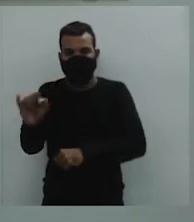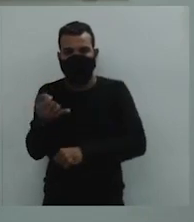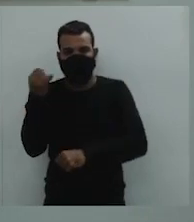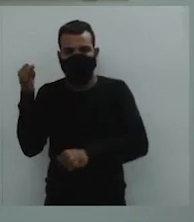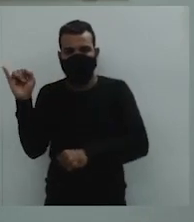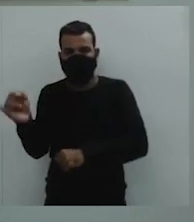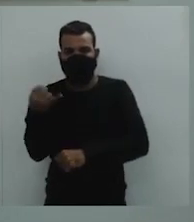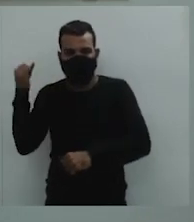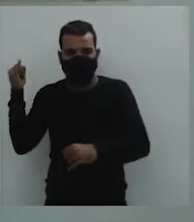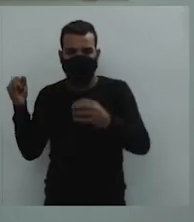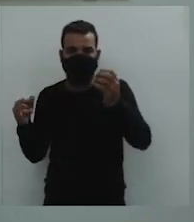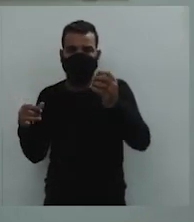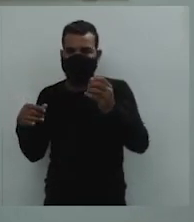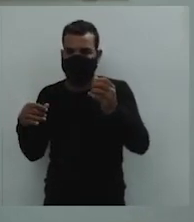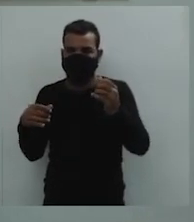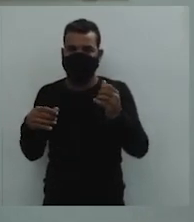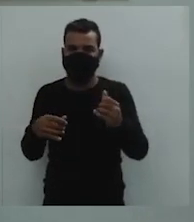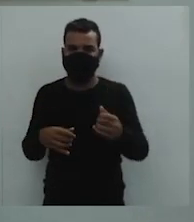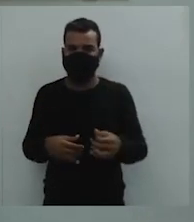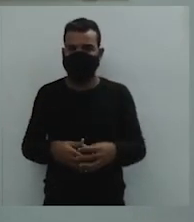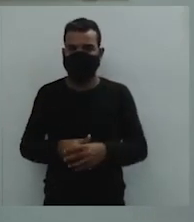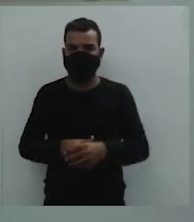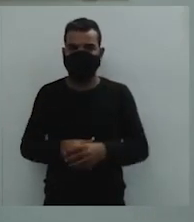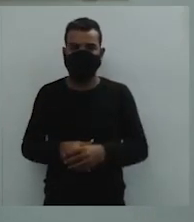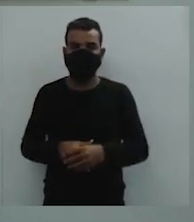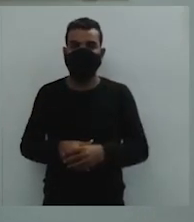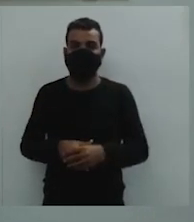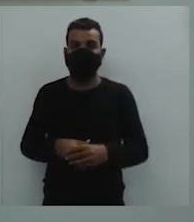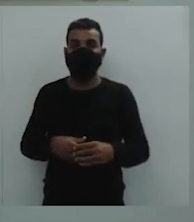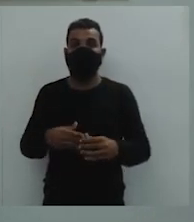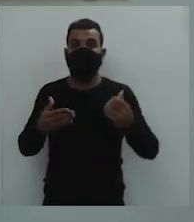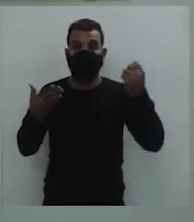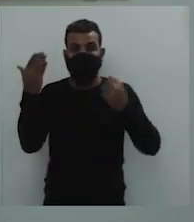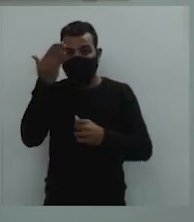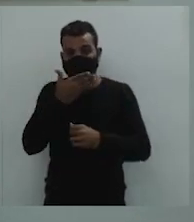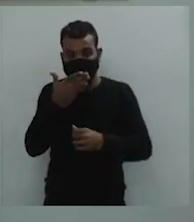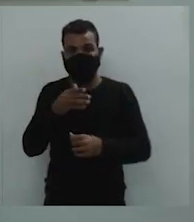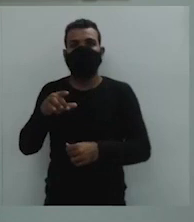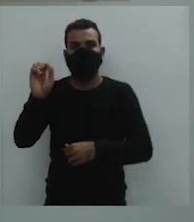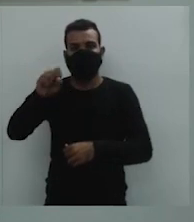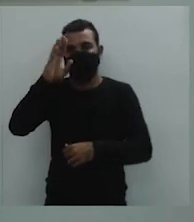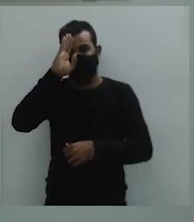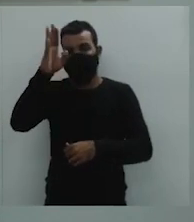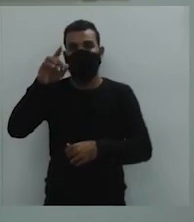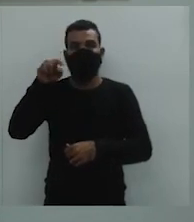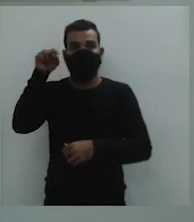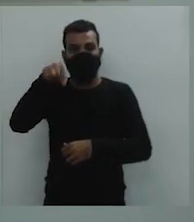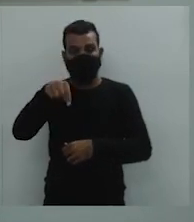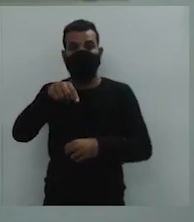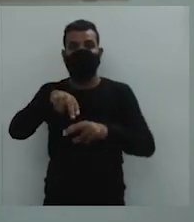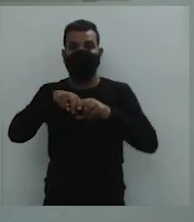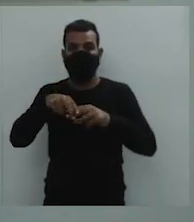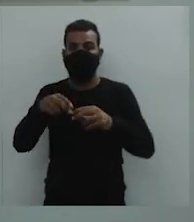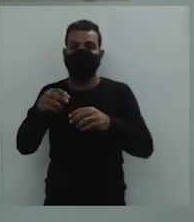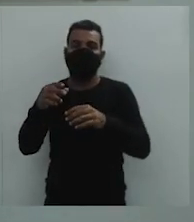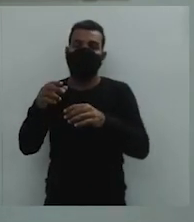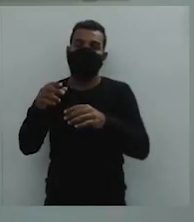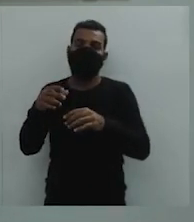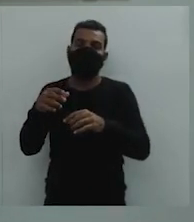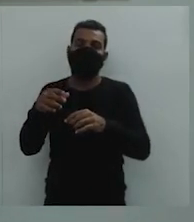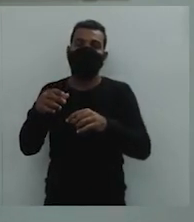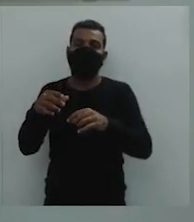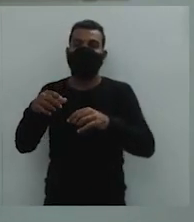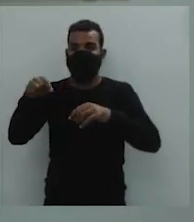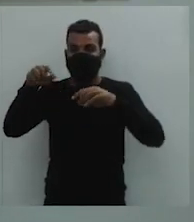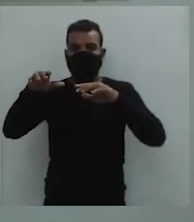brasileiro. A cana-de-açúcar, sim, certo? Ela foi a principal responsável pela fixação